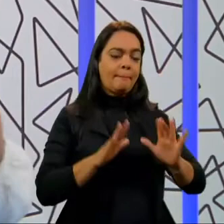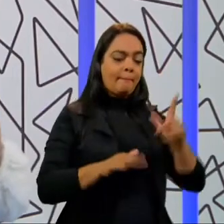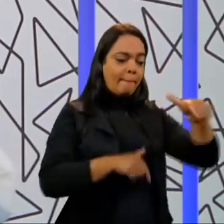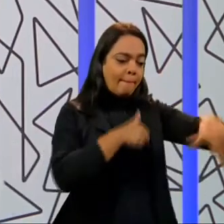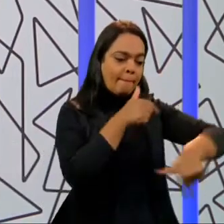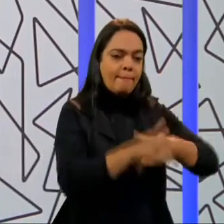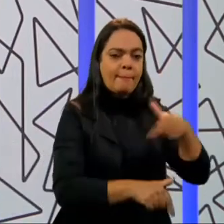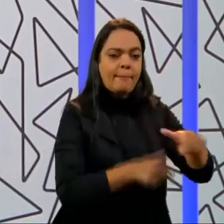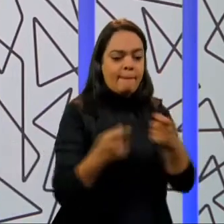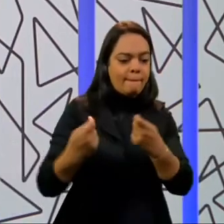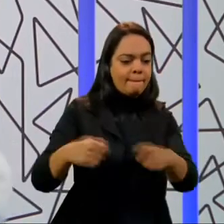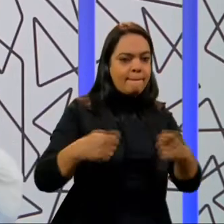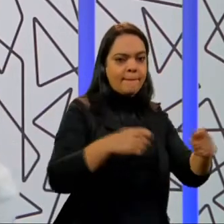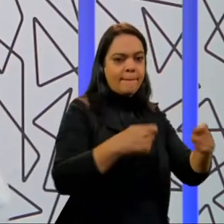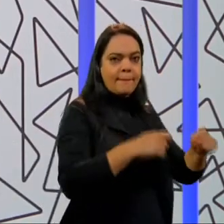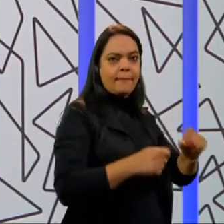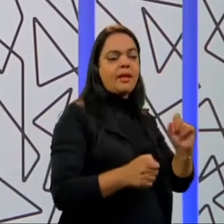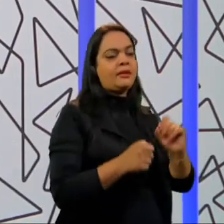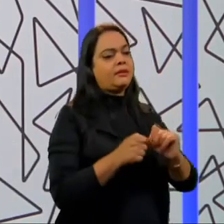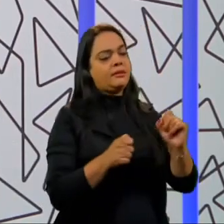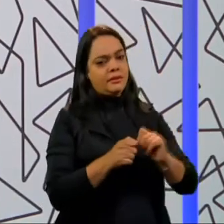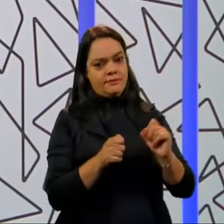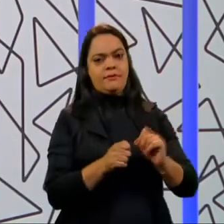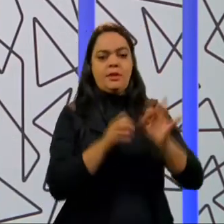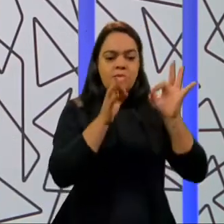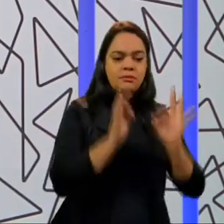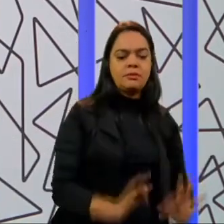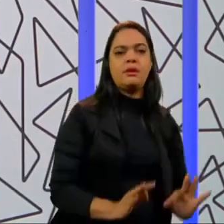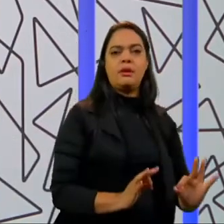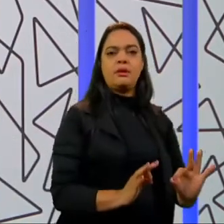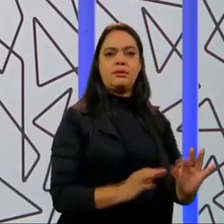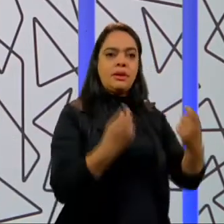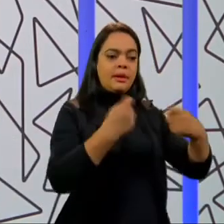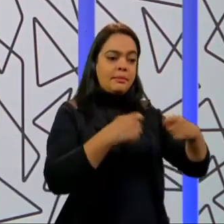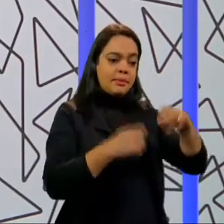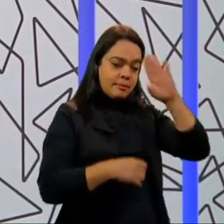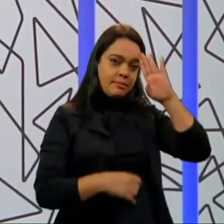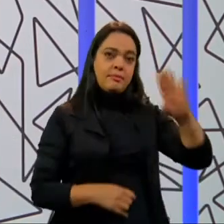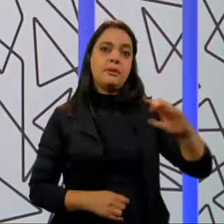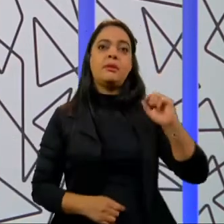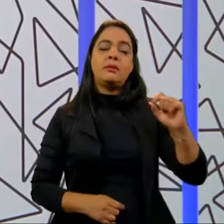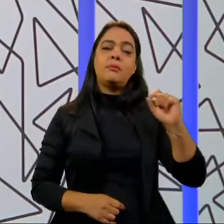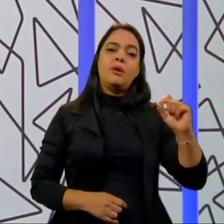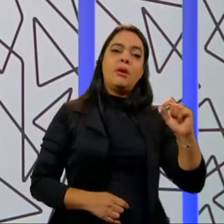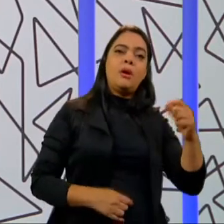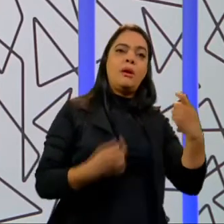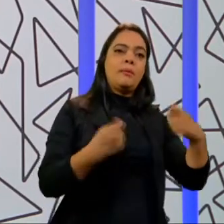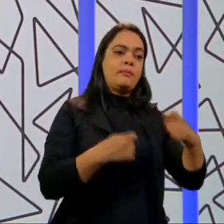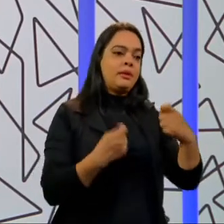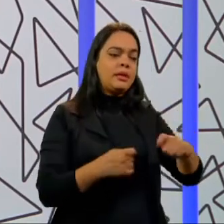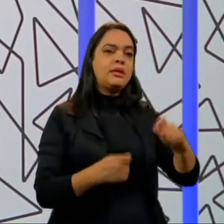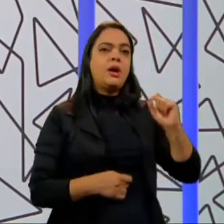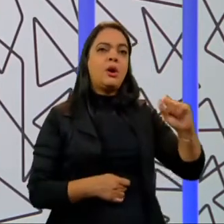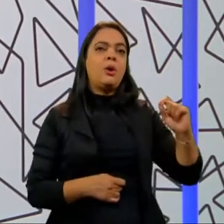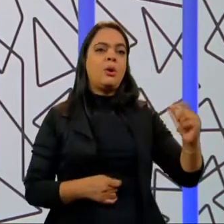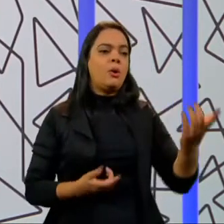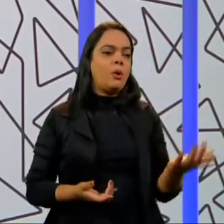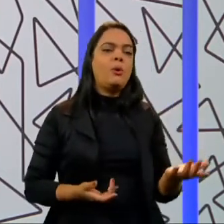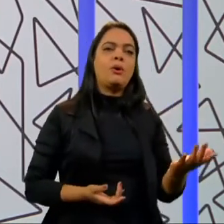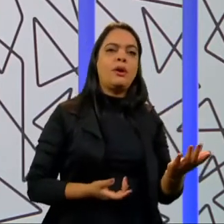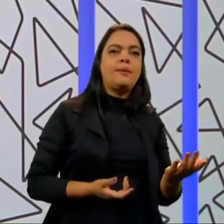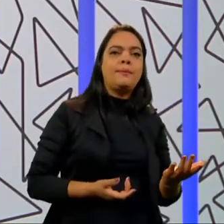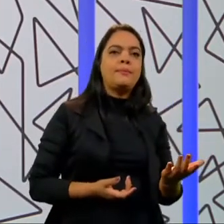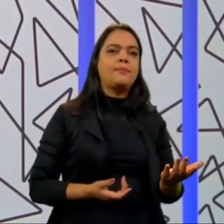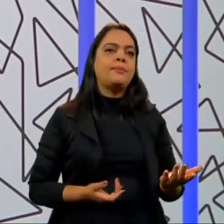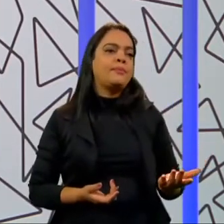trabalho, ele precisa ser realizado por alguém e ele precisa, mais do que tudo, ele precisava ser socializado. Esse gasto, que é o gasto